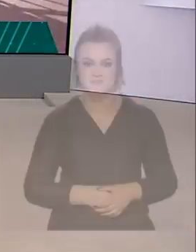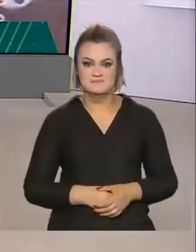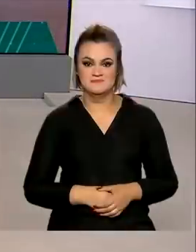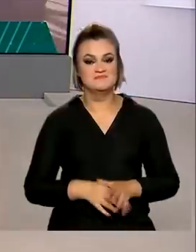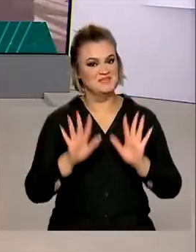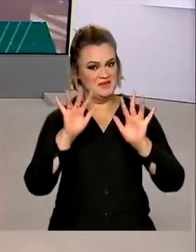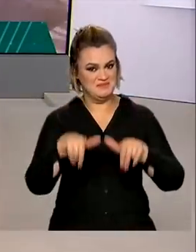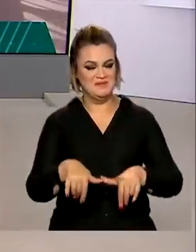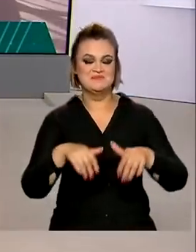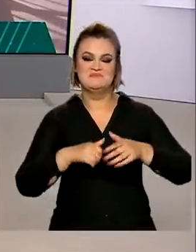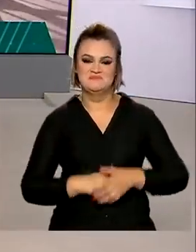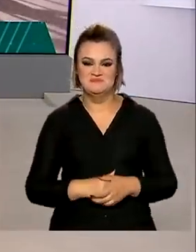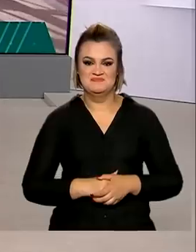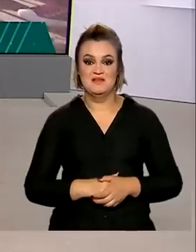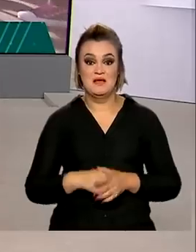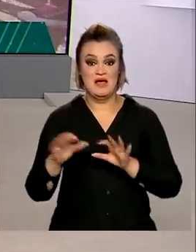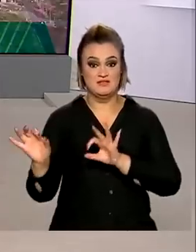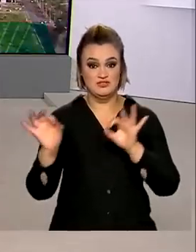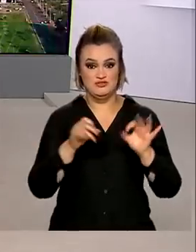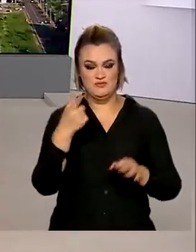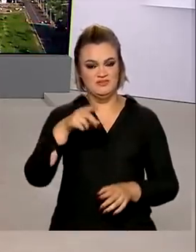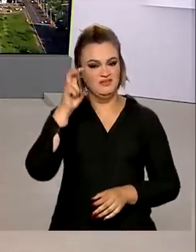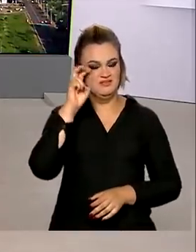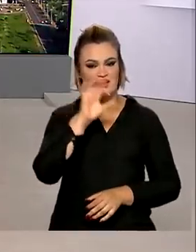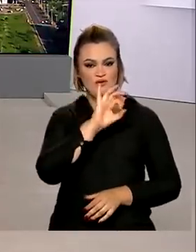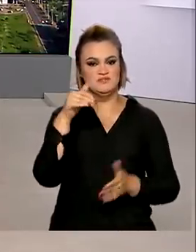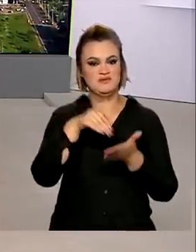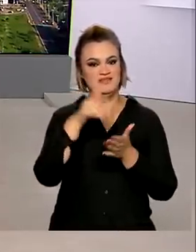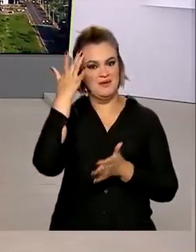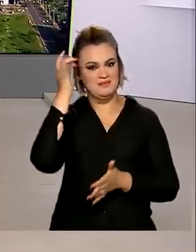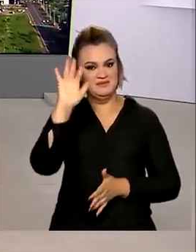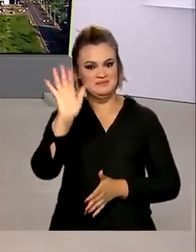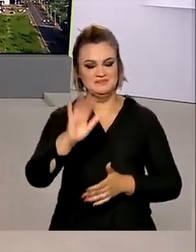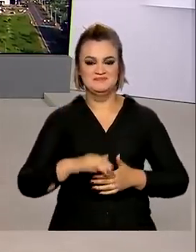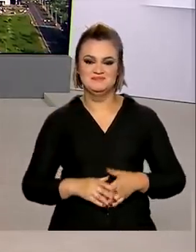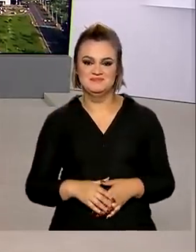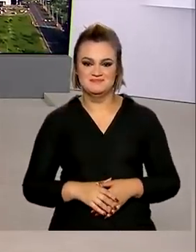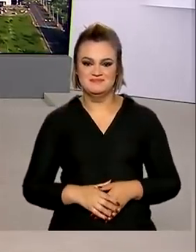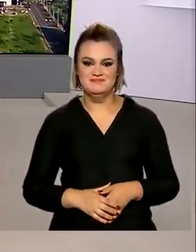É isso, a gente fica por aqui. Para você, uma ótima quinta-feira e até amanhã. Tchau, tchau.